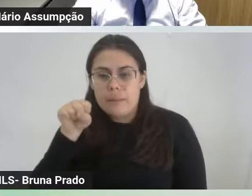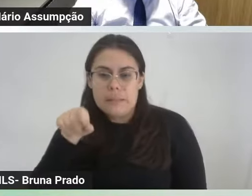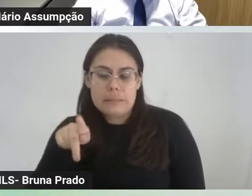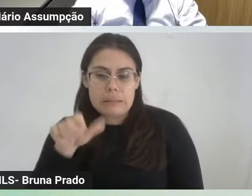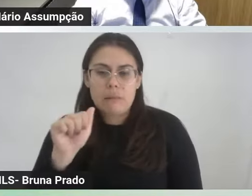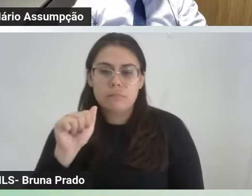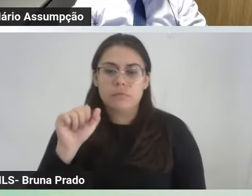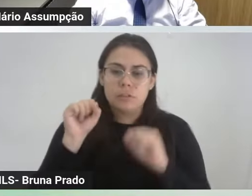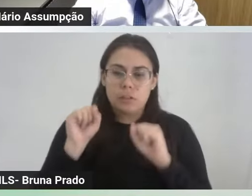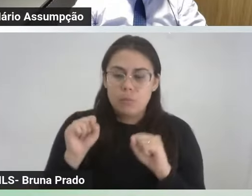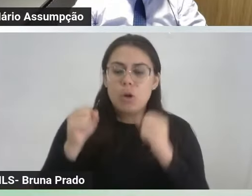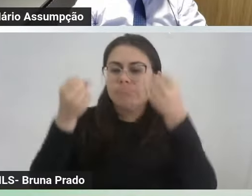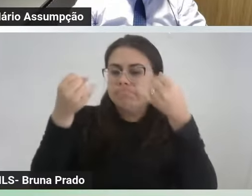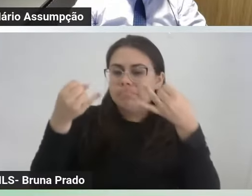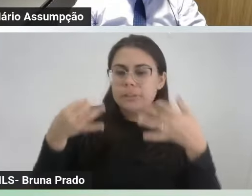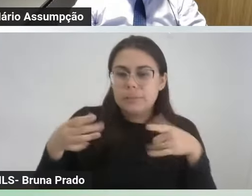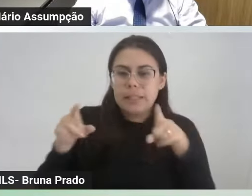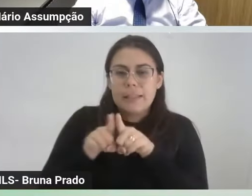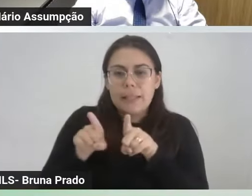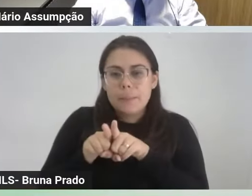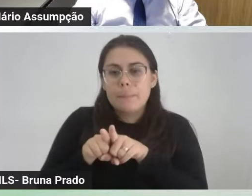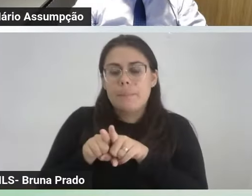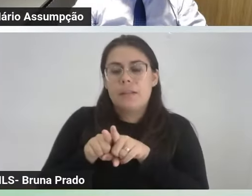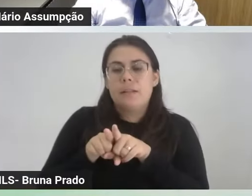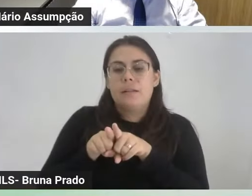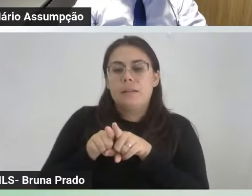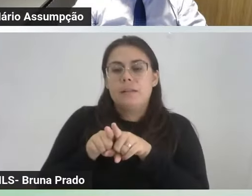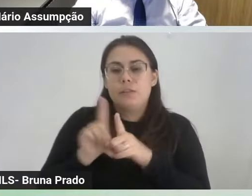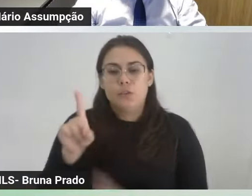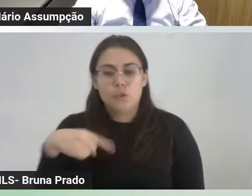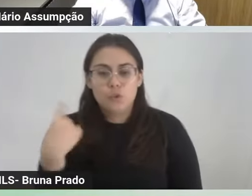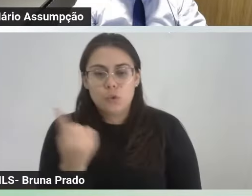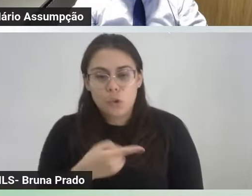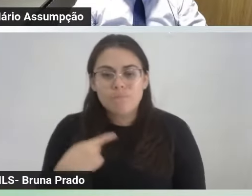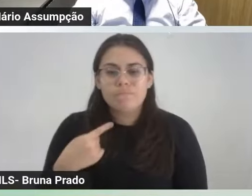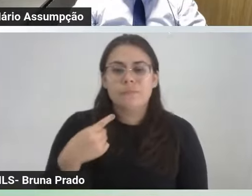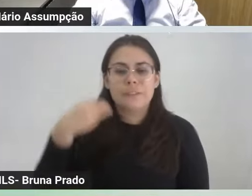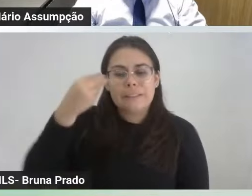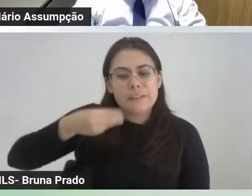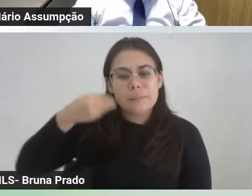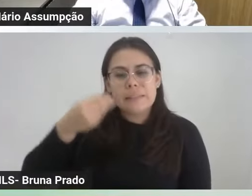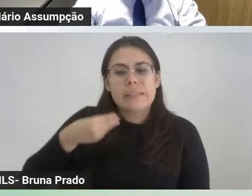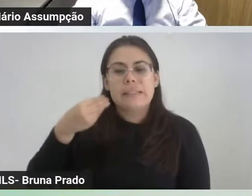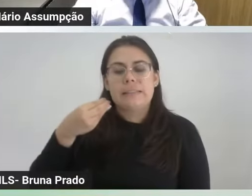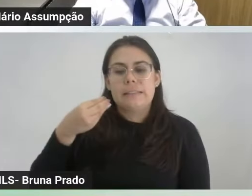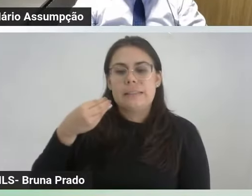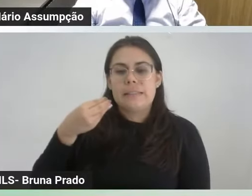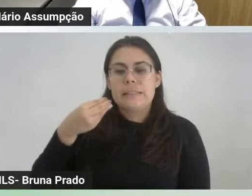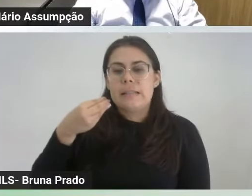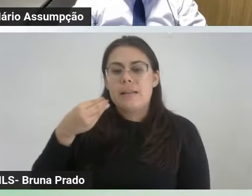que o doutor abordou, que é bem próxima da gente, viu doutor, que é essa questão da linguagem verbal e não verbal